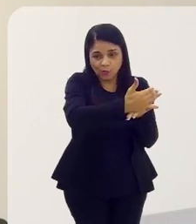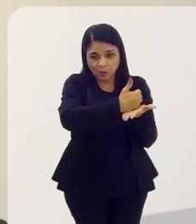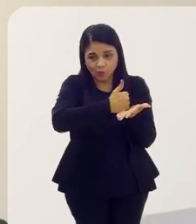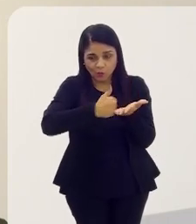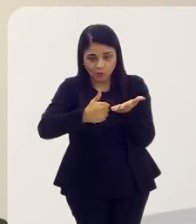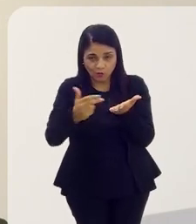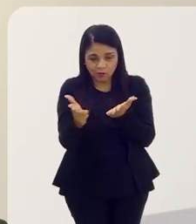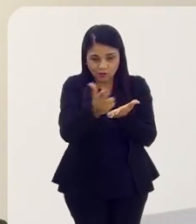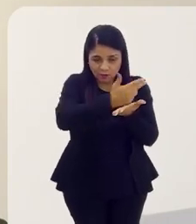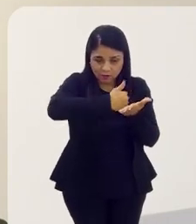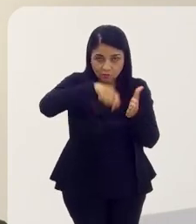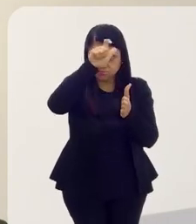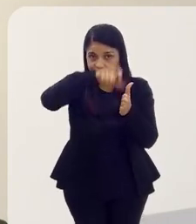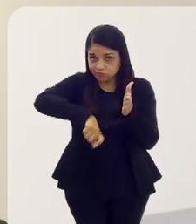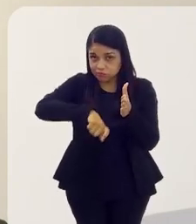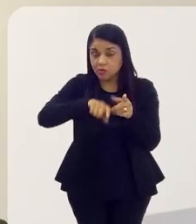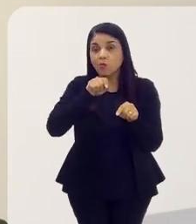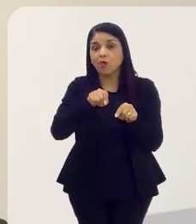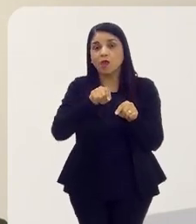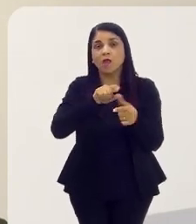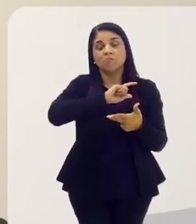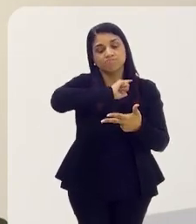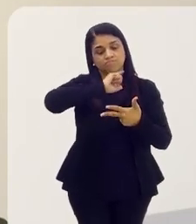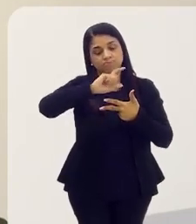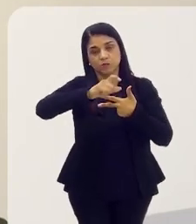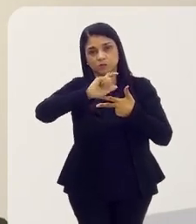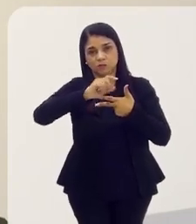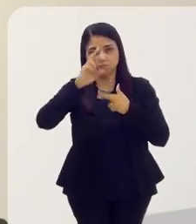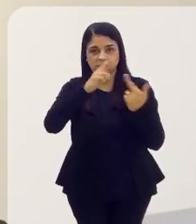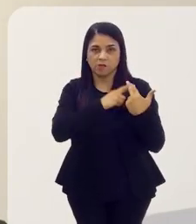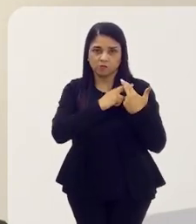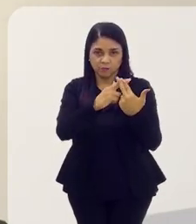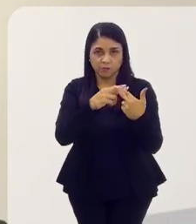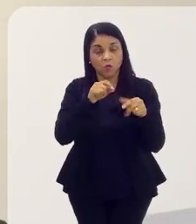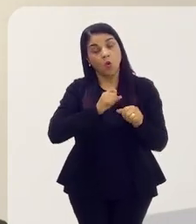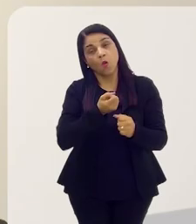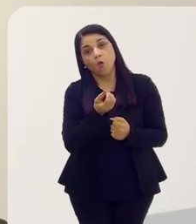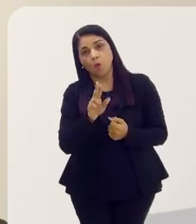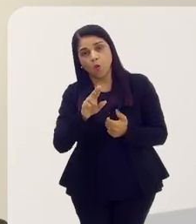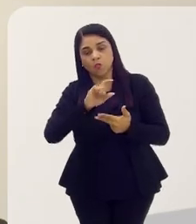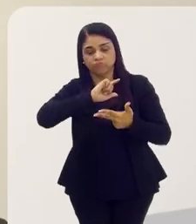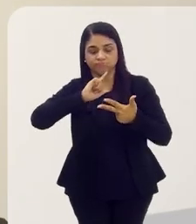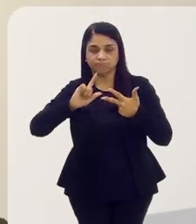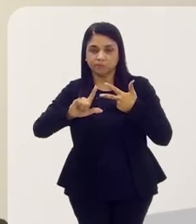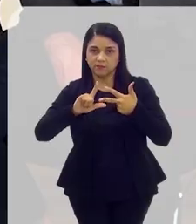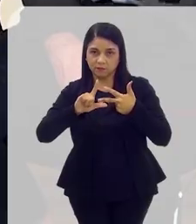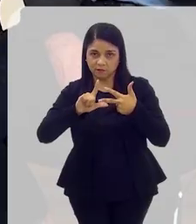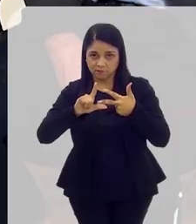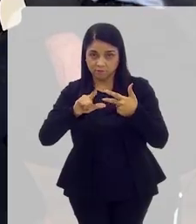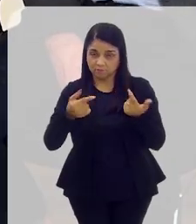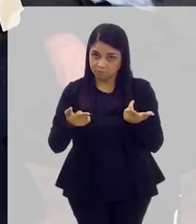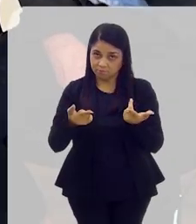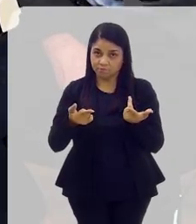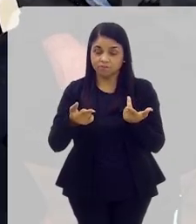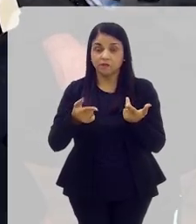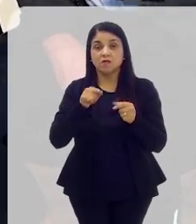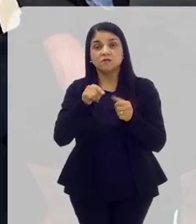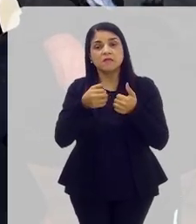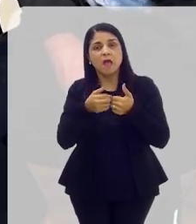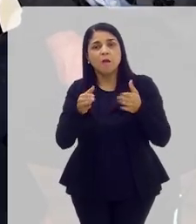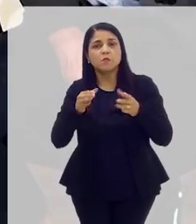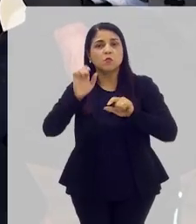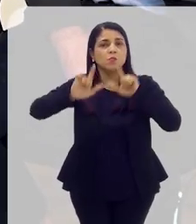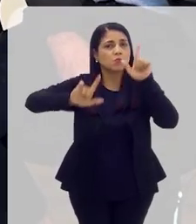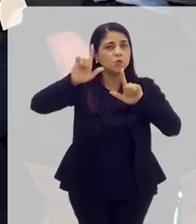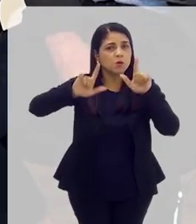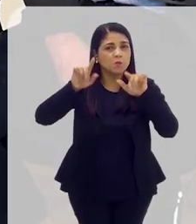E tributo é competência específica do Poder Executivo ou do Poder Legislativo. E você